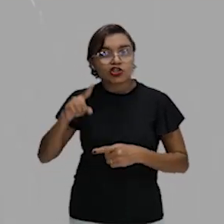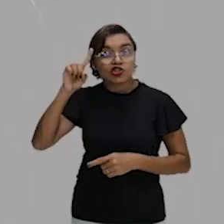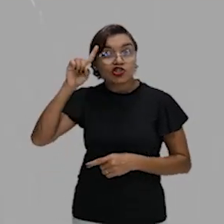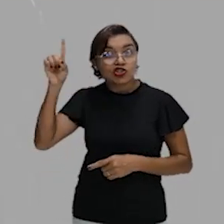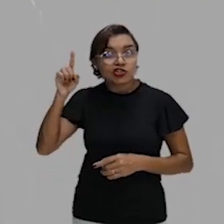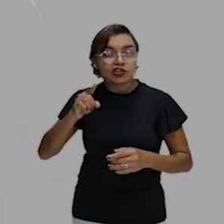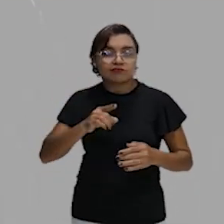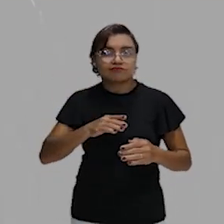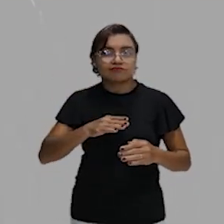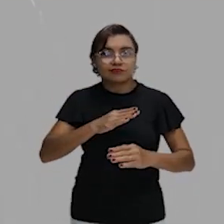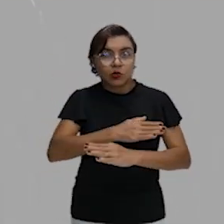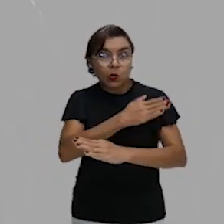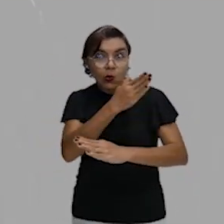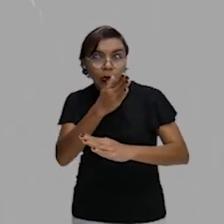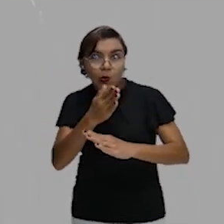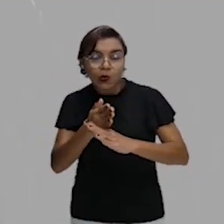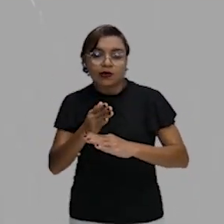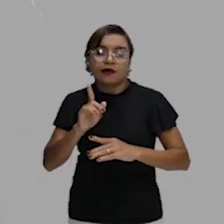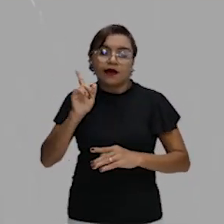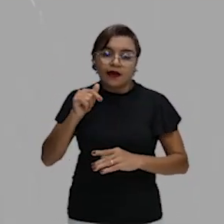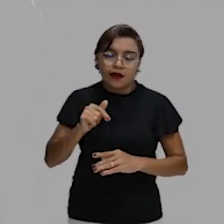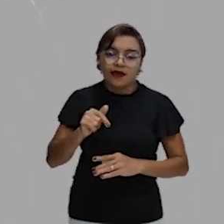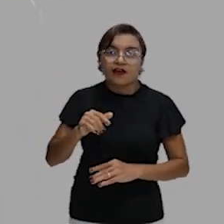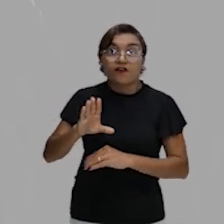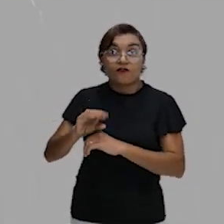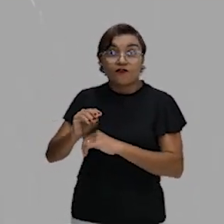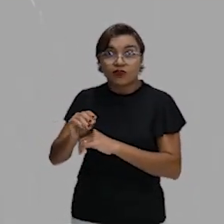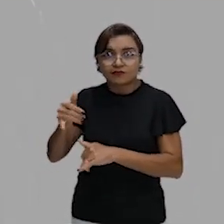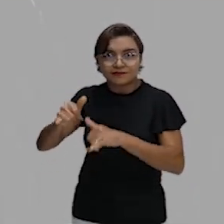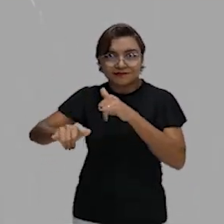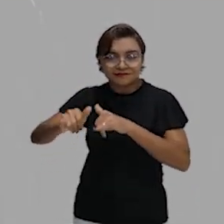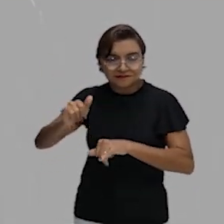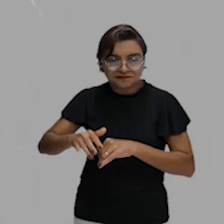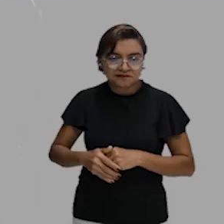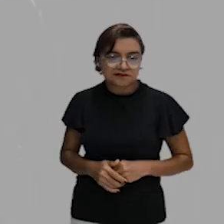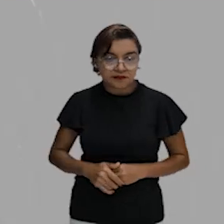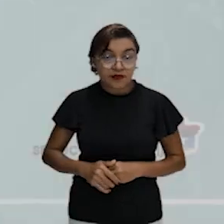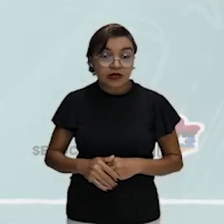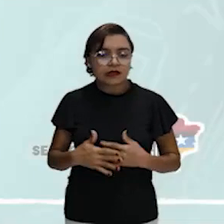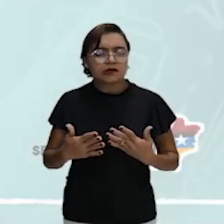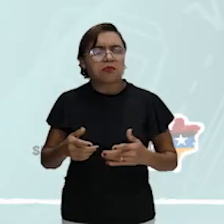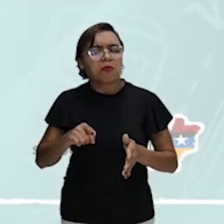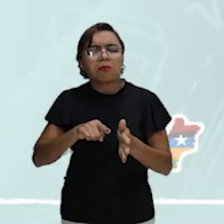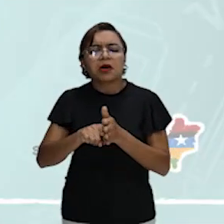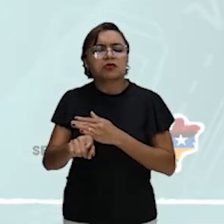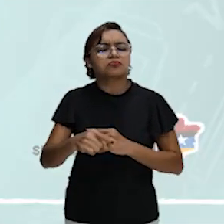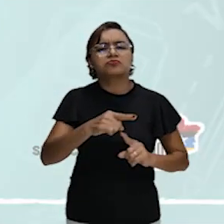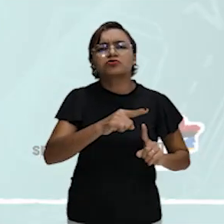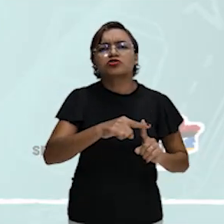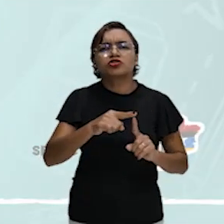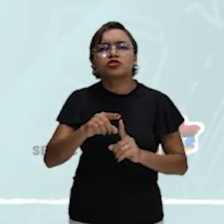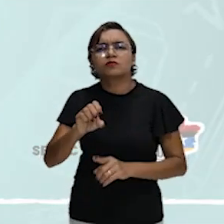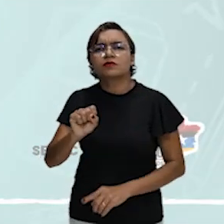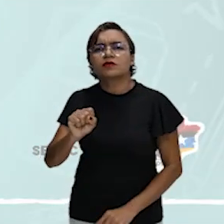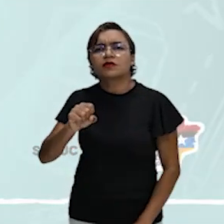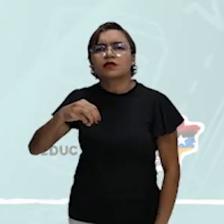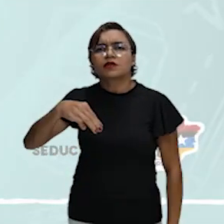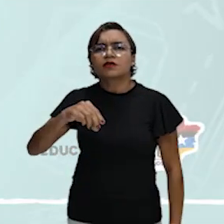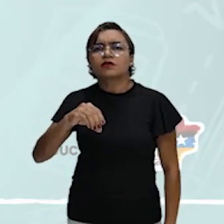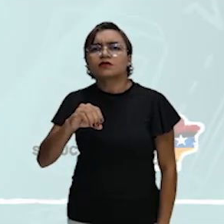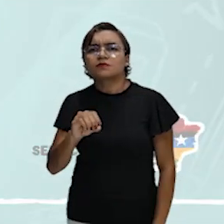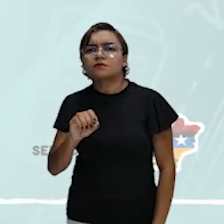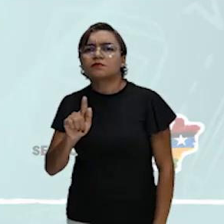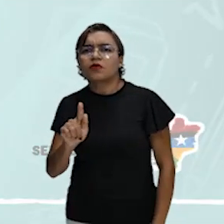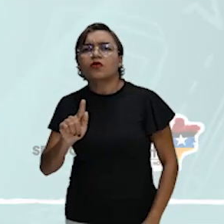certo? Isso nós chamamos de smog fotoquímico. Aí ele te pergunta, né? Que tipo de smog esse está relativo?